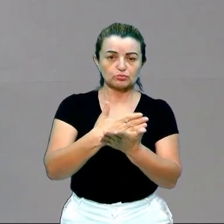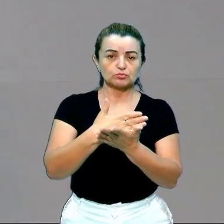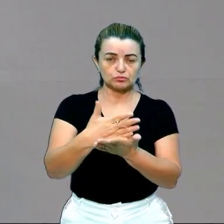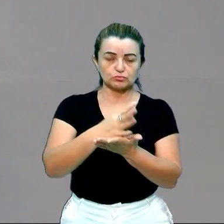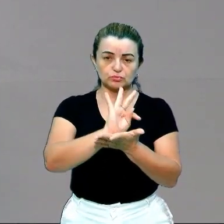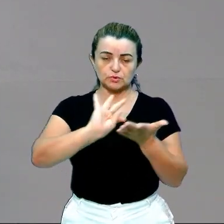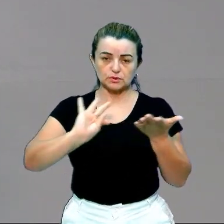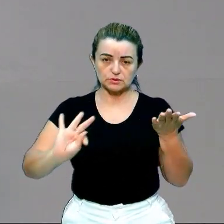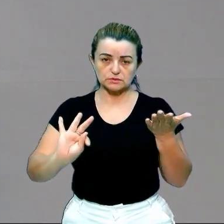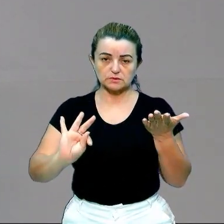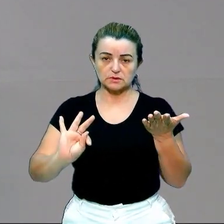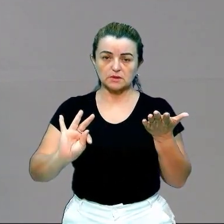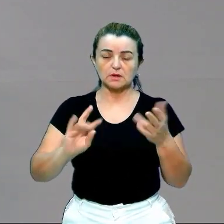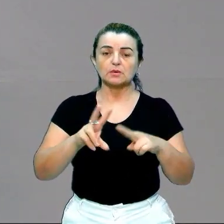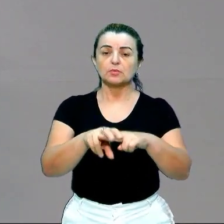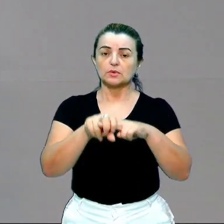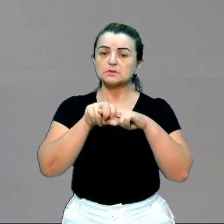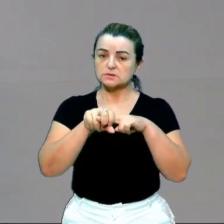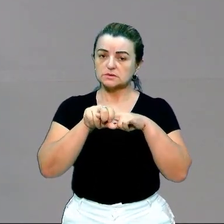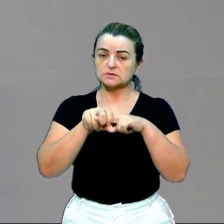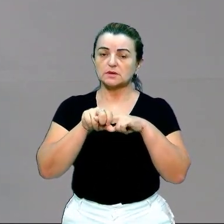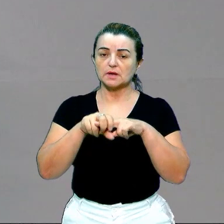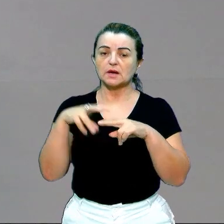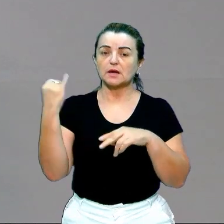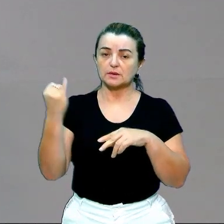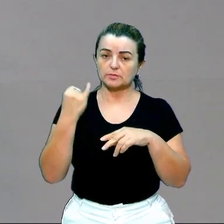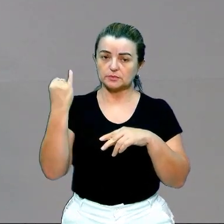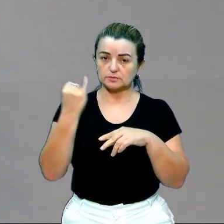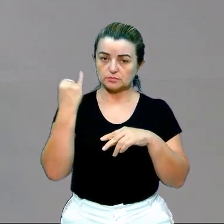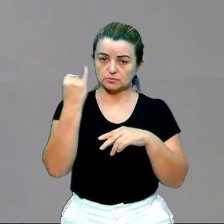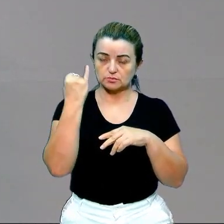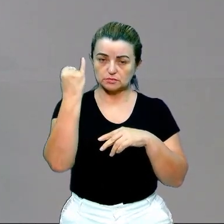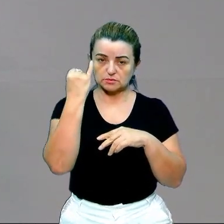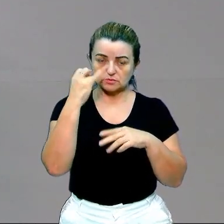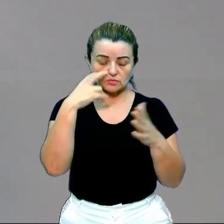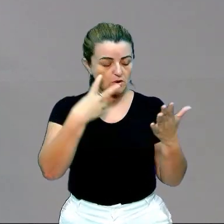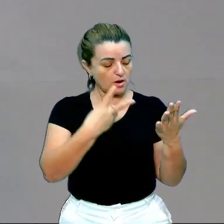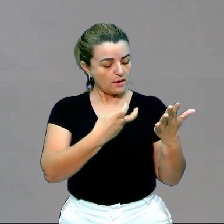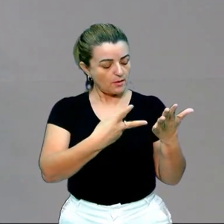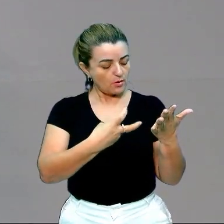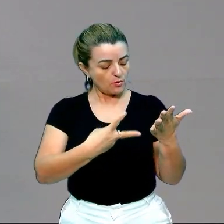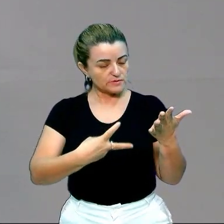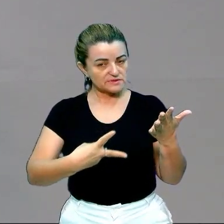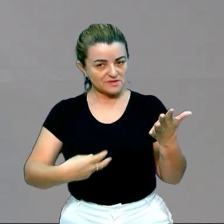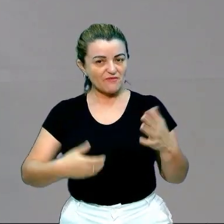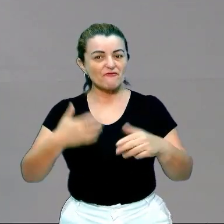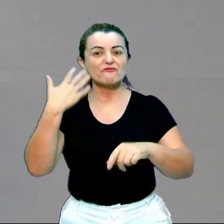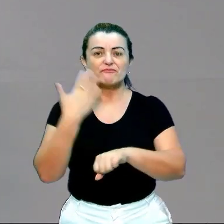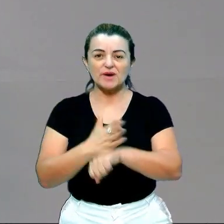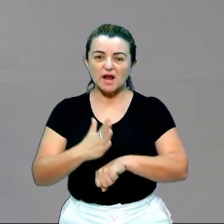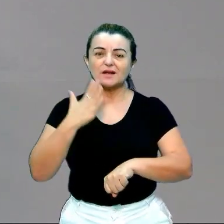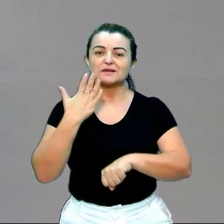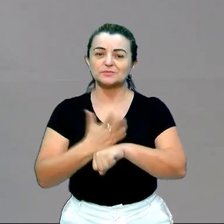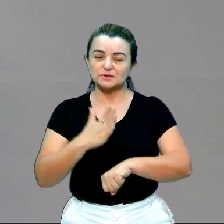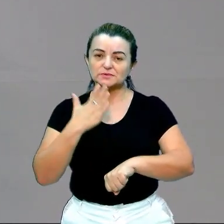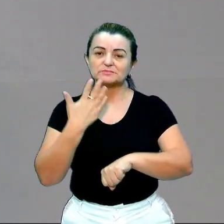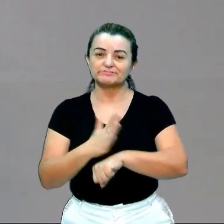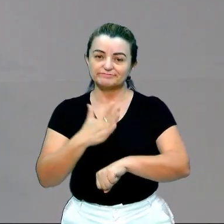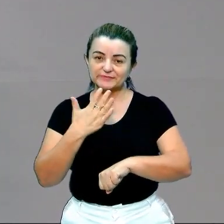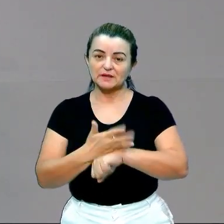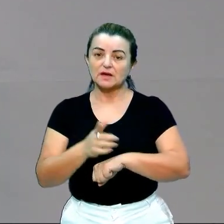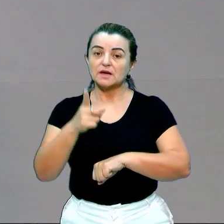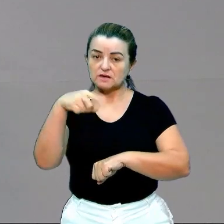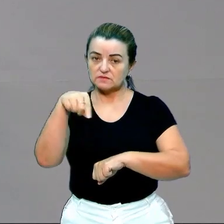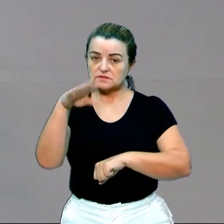textos? Justamente por causa disso. Porque é importante que você observe na prática. Porque na hora que você vai escrever, você sabe